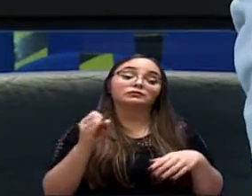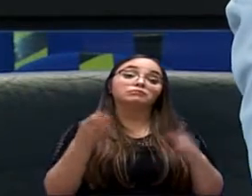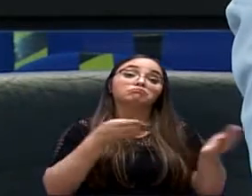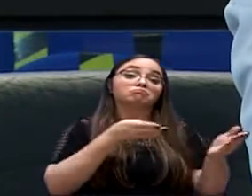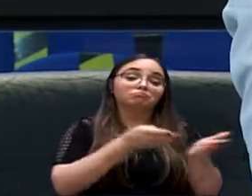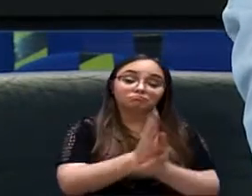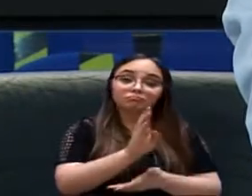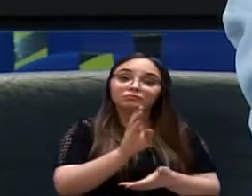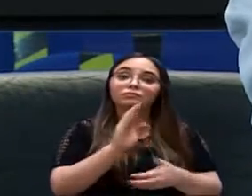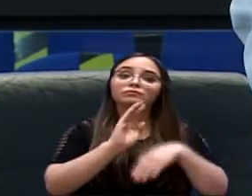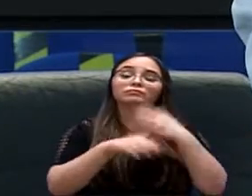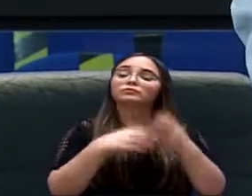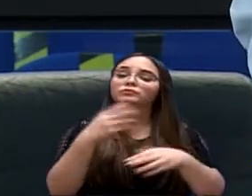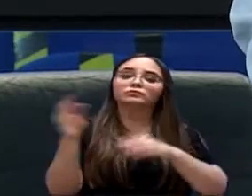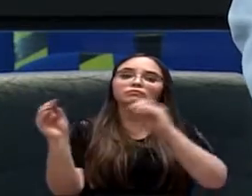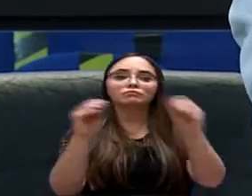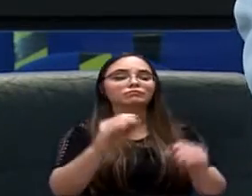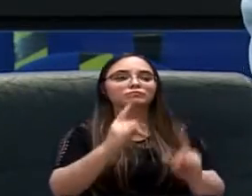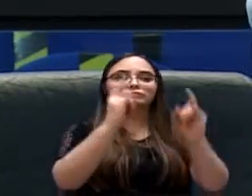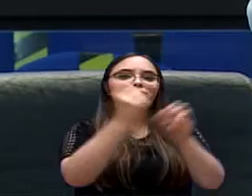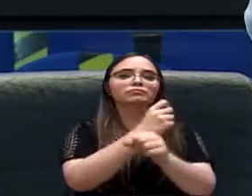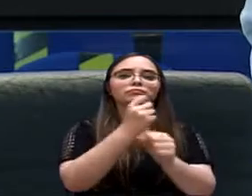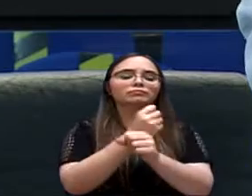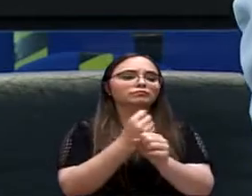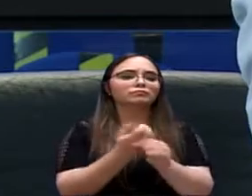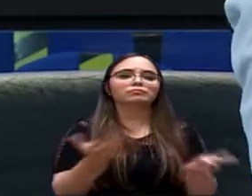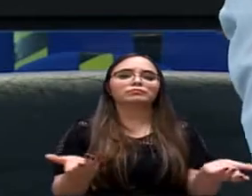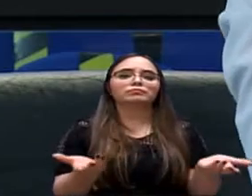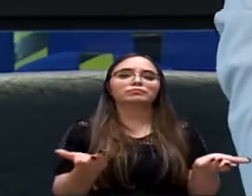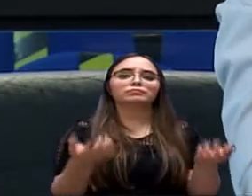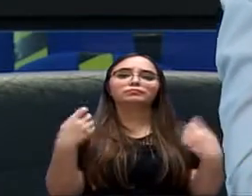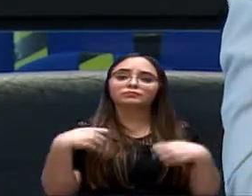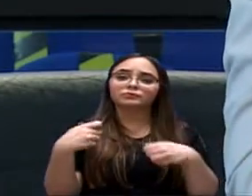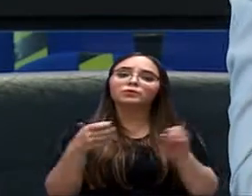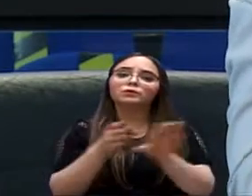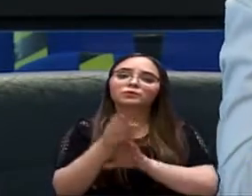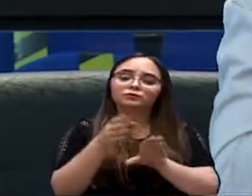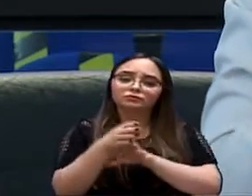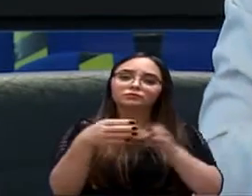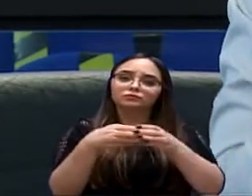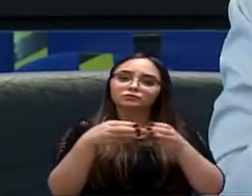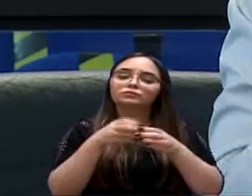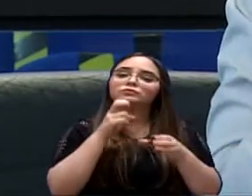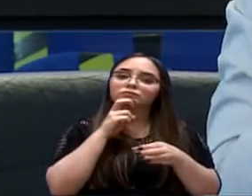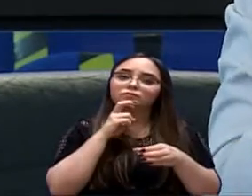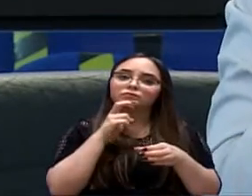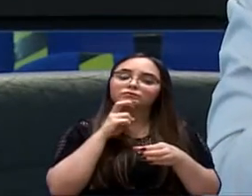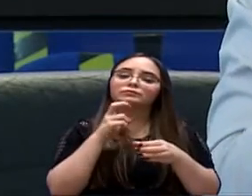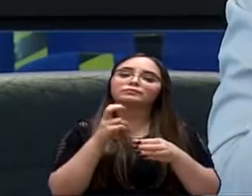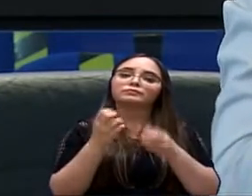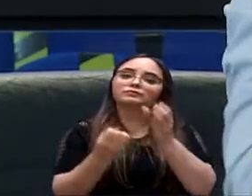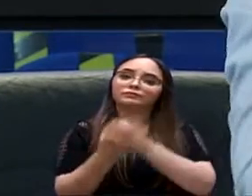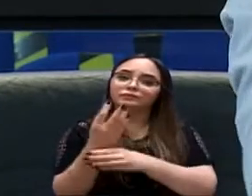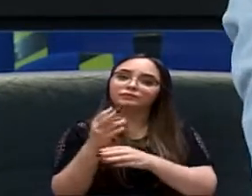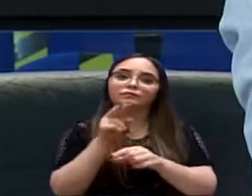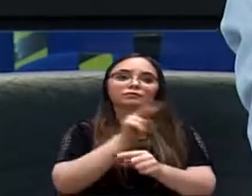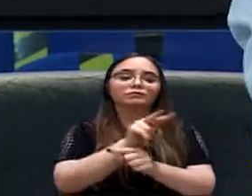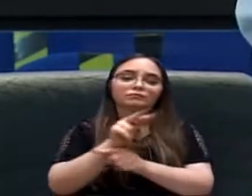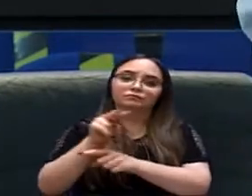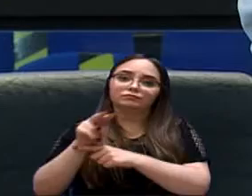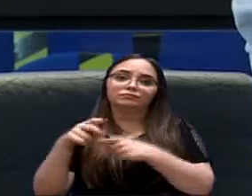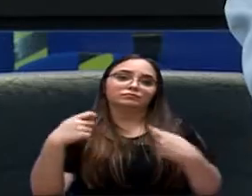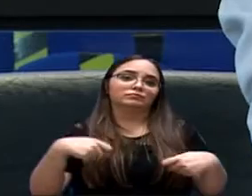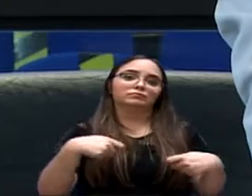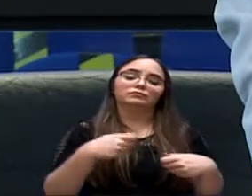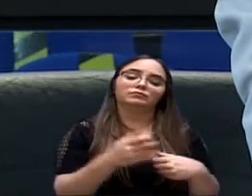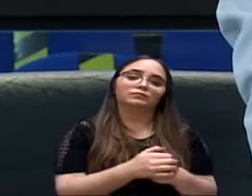Conselho de Habitação foi ouvido e conhece, de fato, o plano habitacional de Sorocaba, que o prefeito Manga tanto fala. Eu não pedi nada